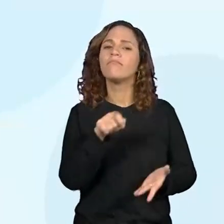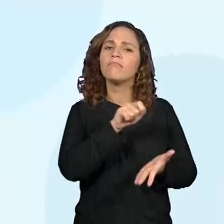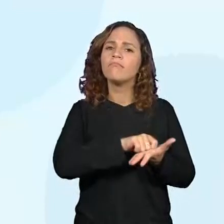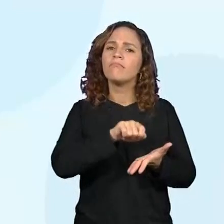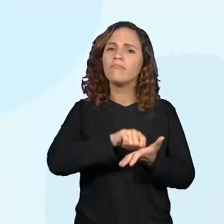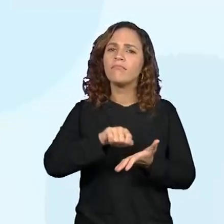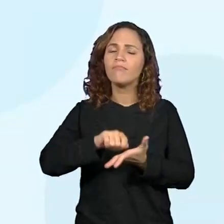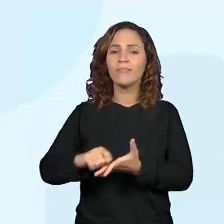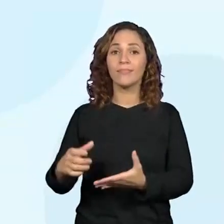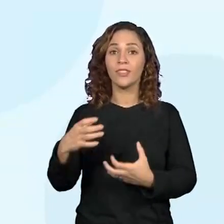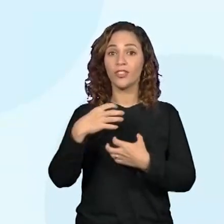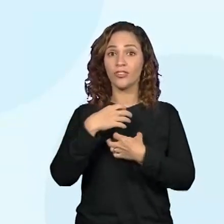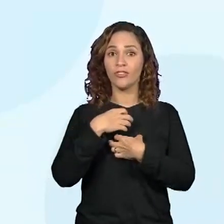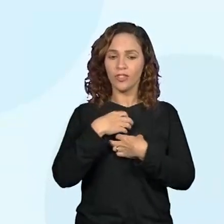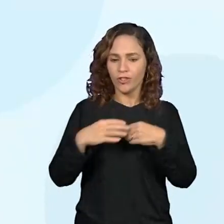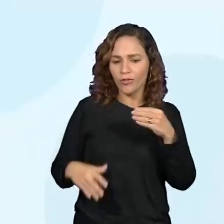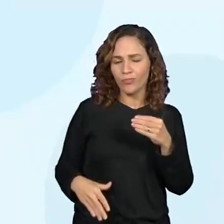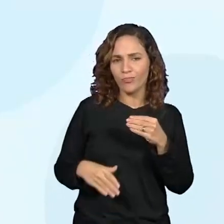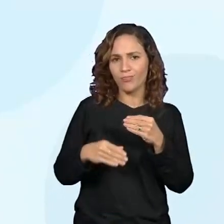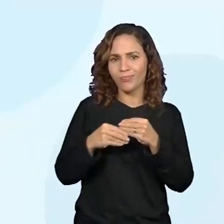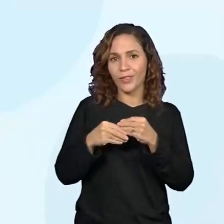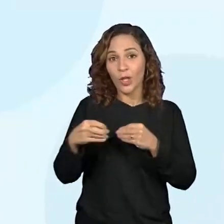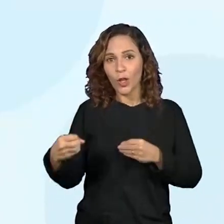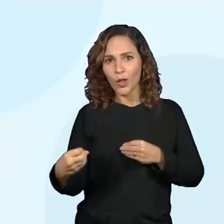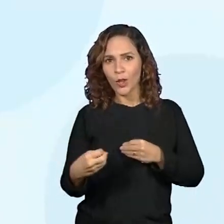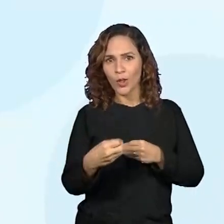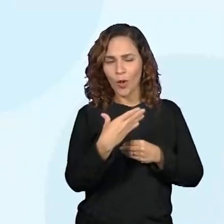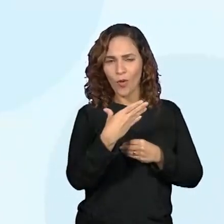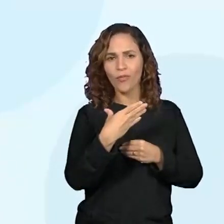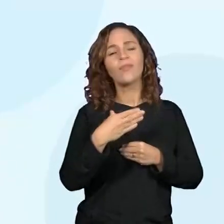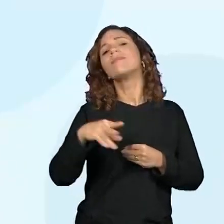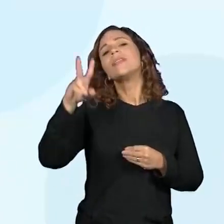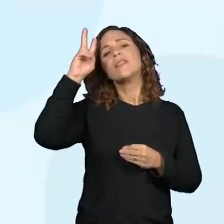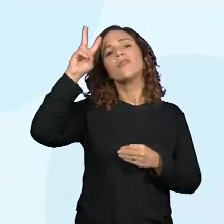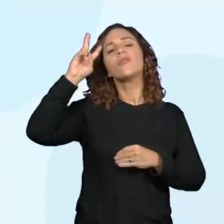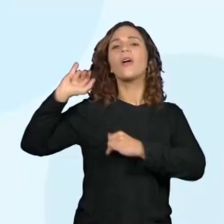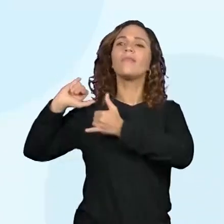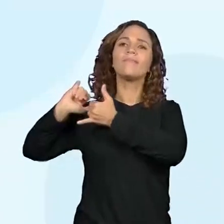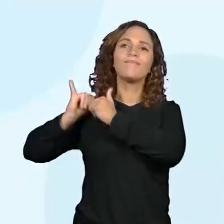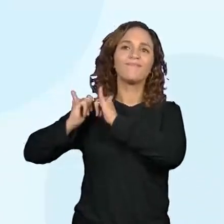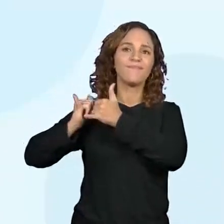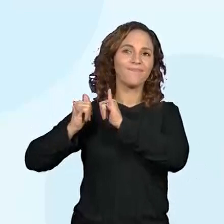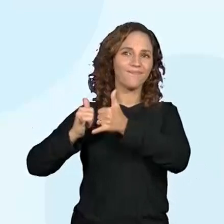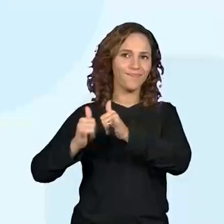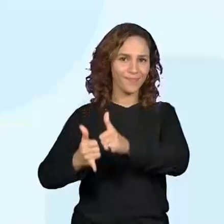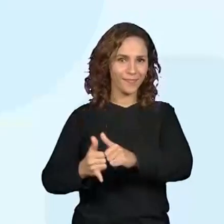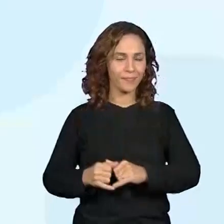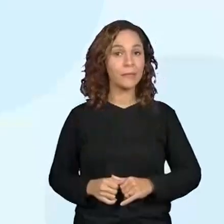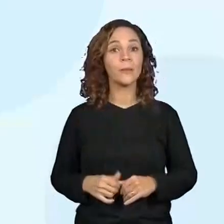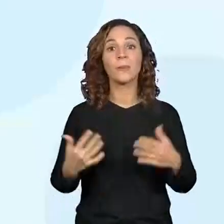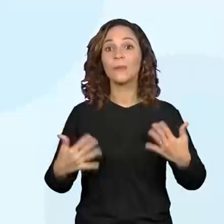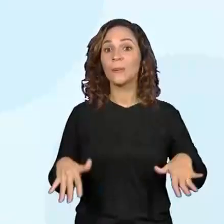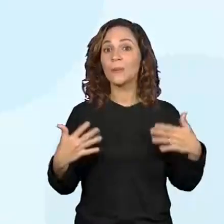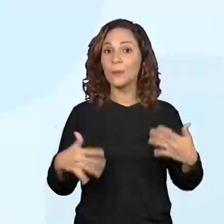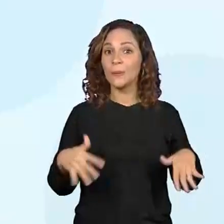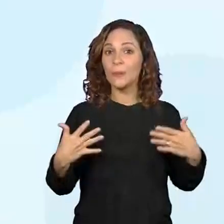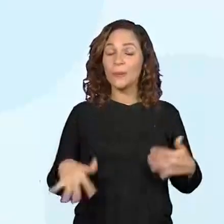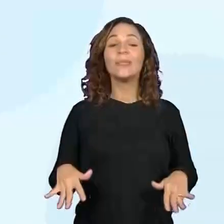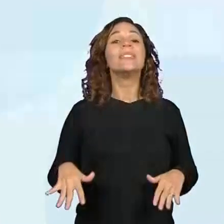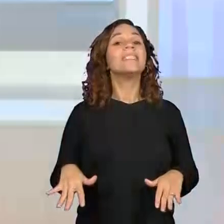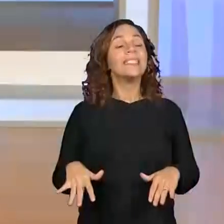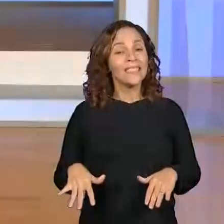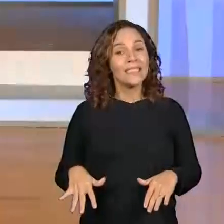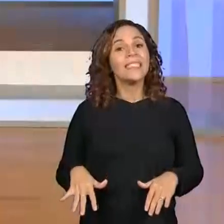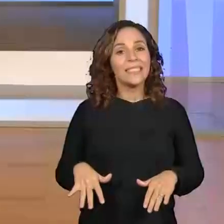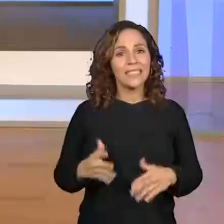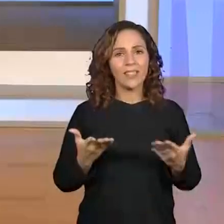versão de contos de tradição oral. Olha o tanto de coisa que nós iremos aprender. Vamos